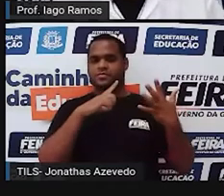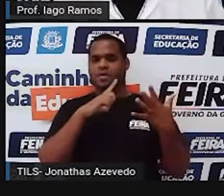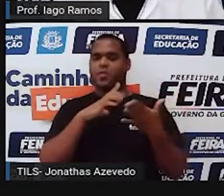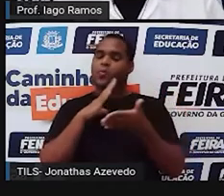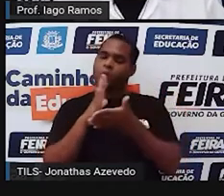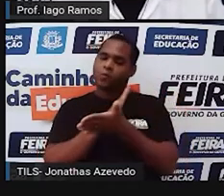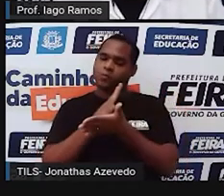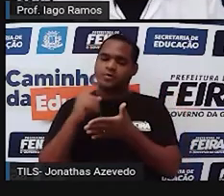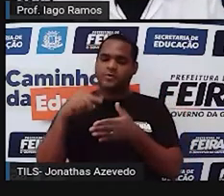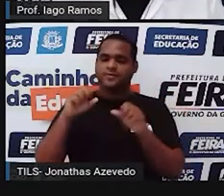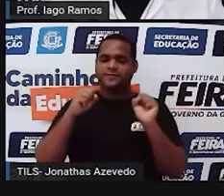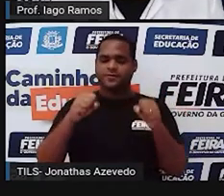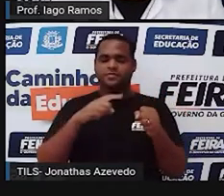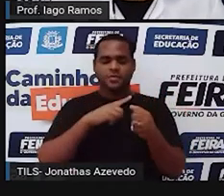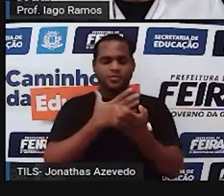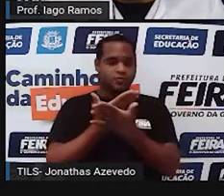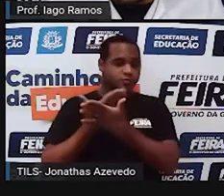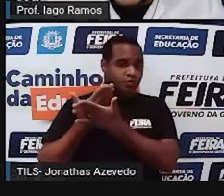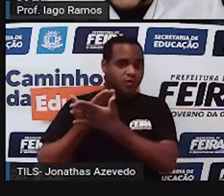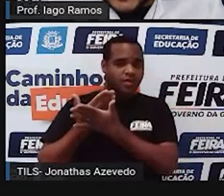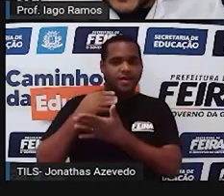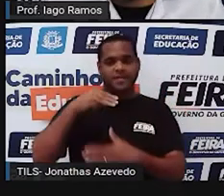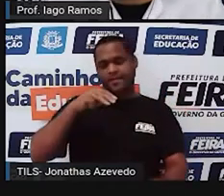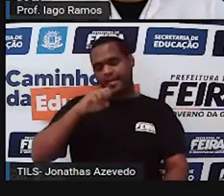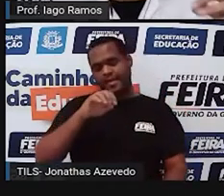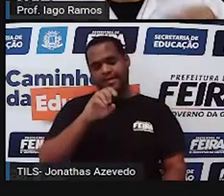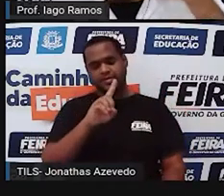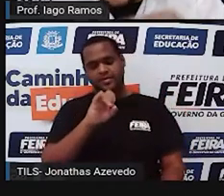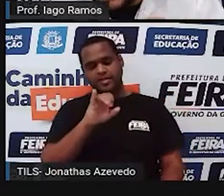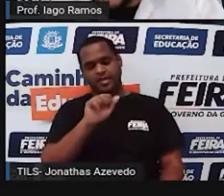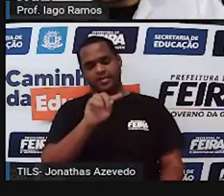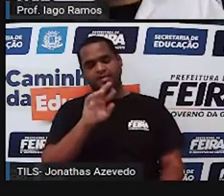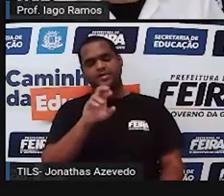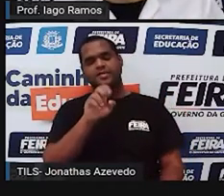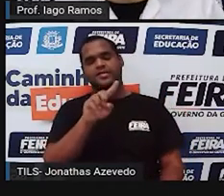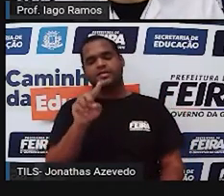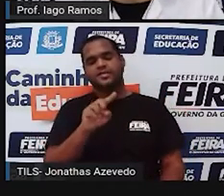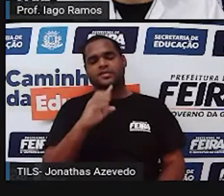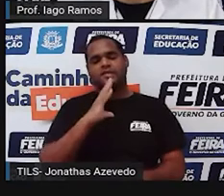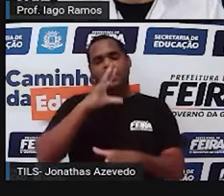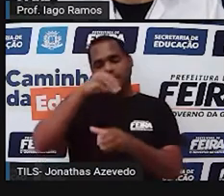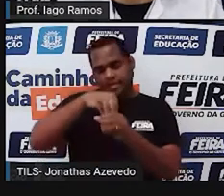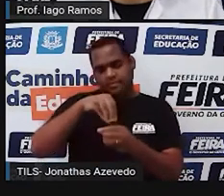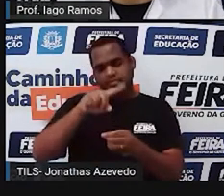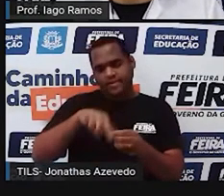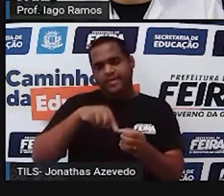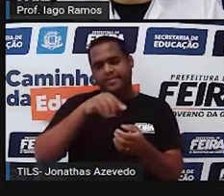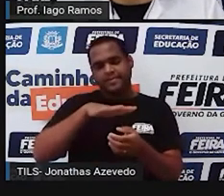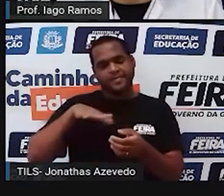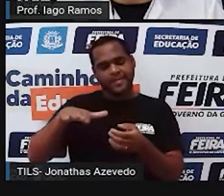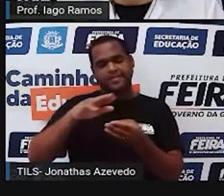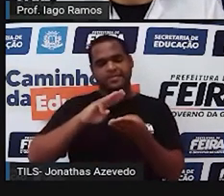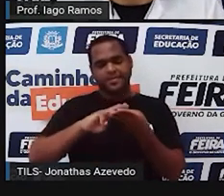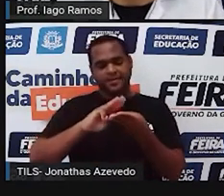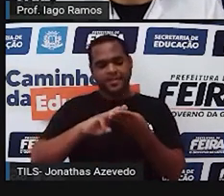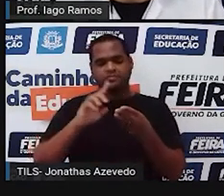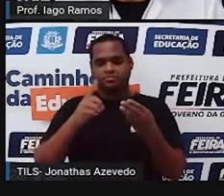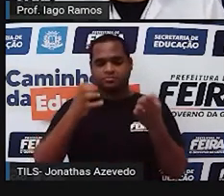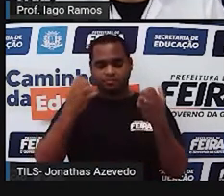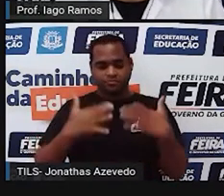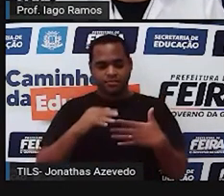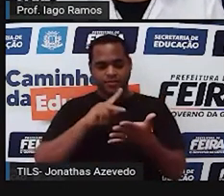a gente estudou uma coisa chamada mediatriz, que está dentro dessa área da matemática chamada de geometria, tá?